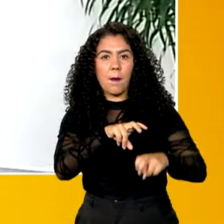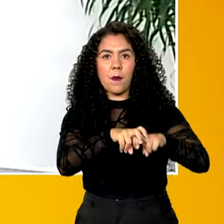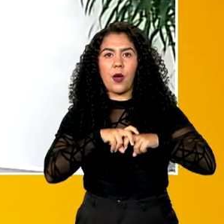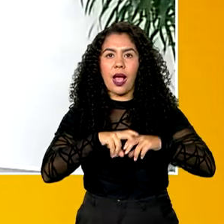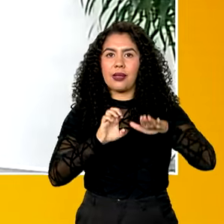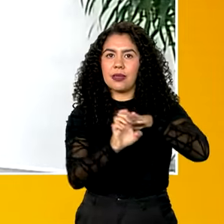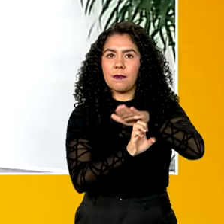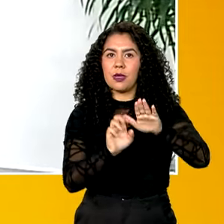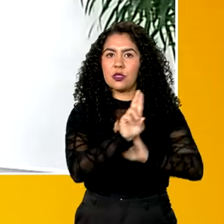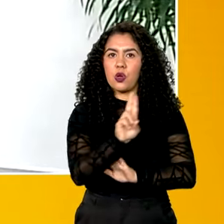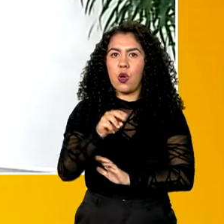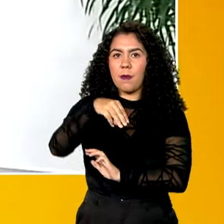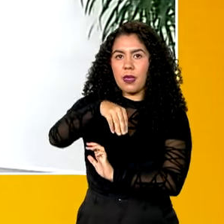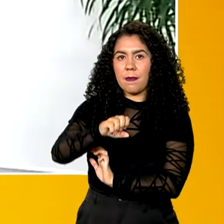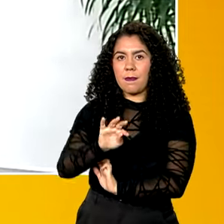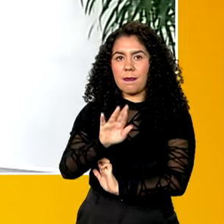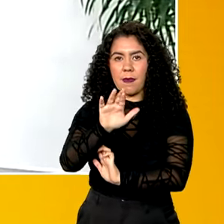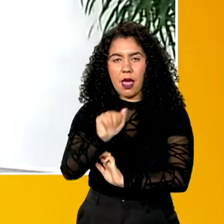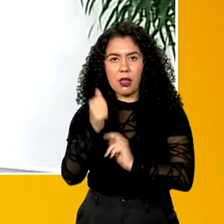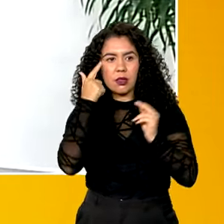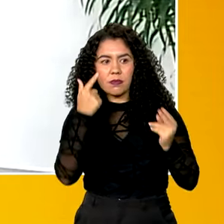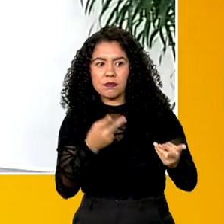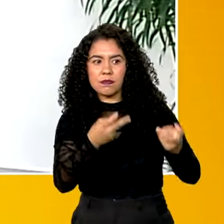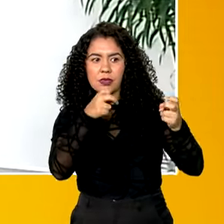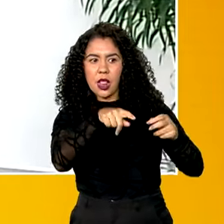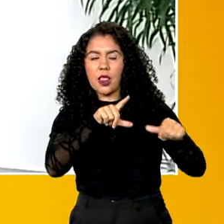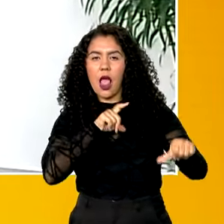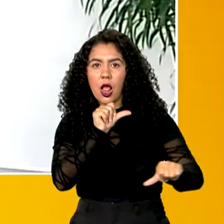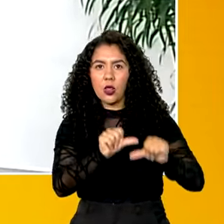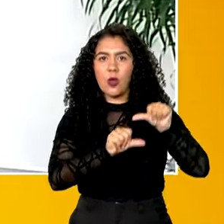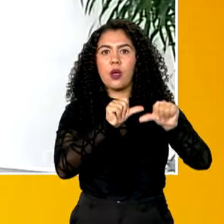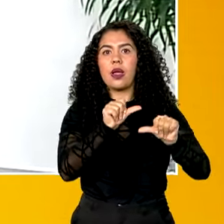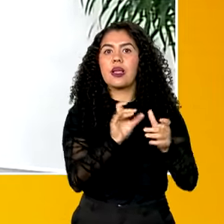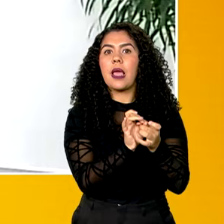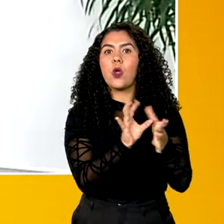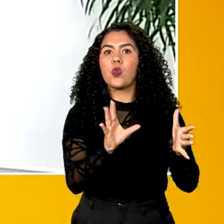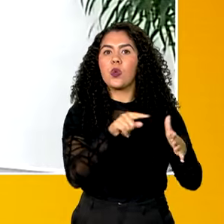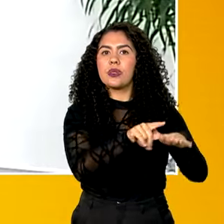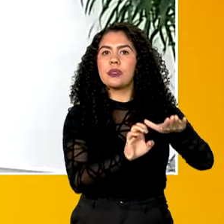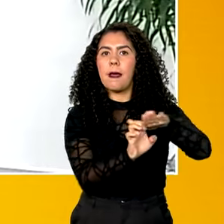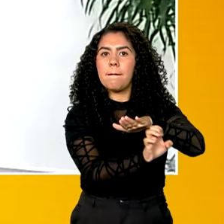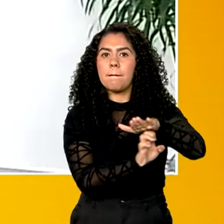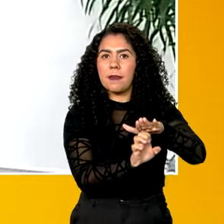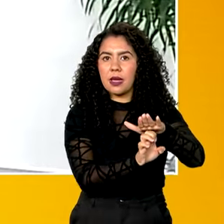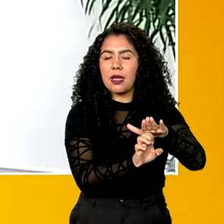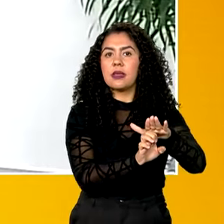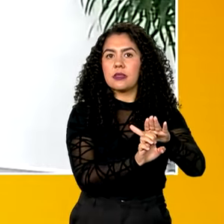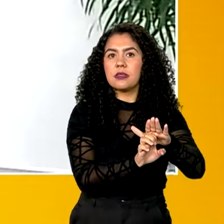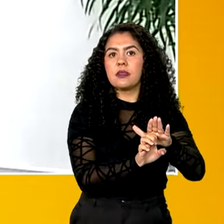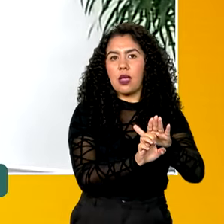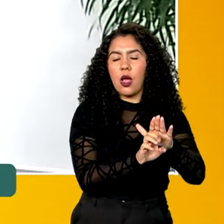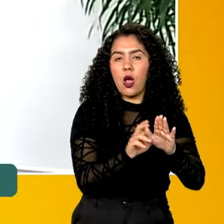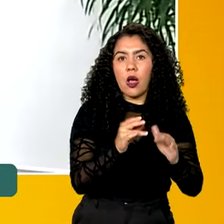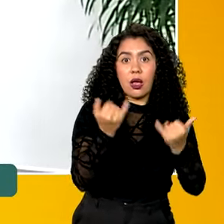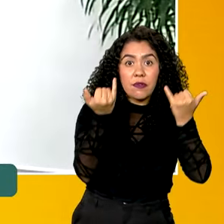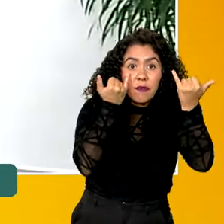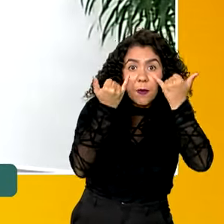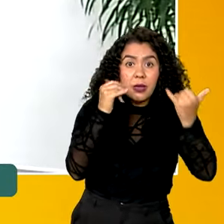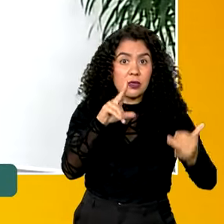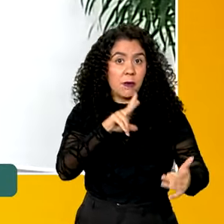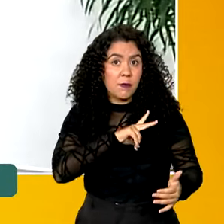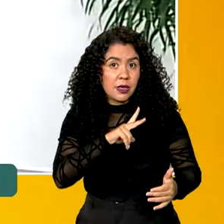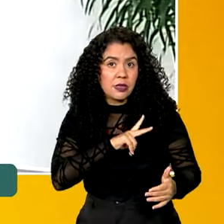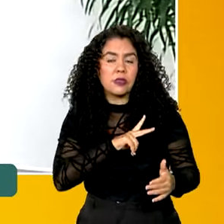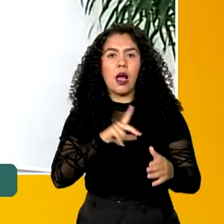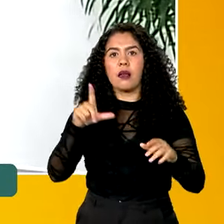Nós verificamos que ocorreu essa alteração que permitiria que a empresa usasse os dados pessoais dos usuários da plataforma,